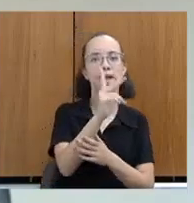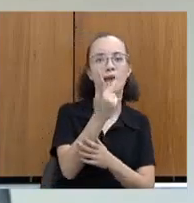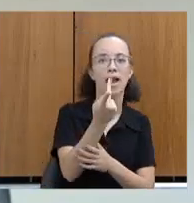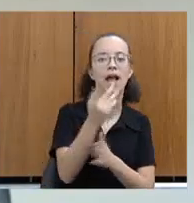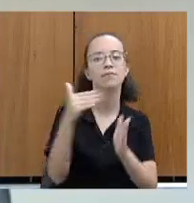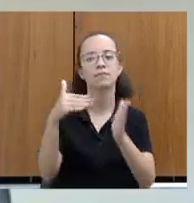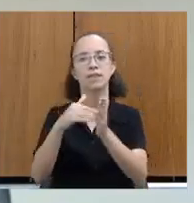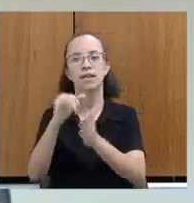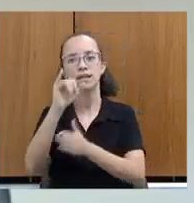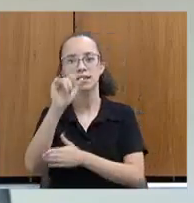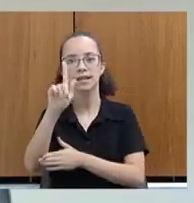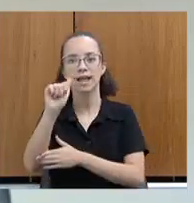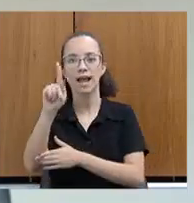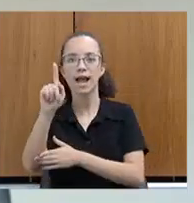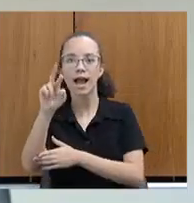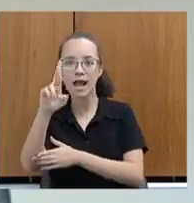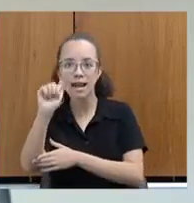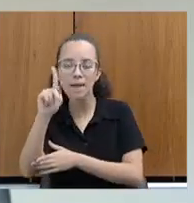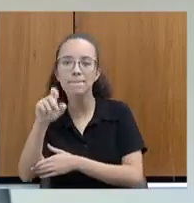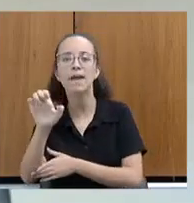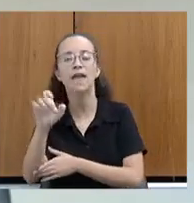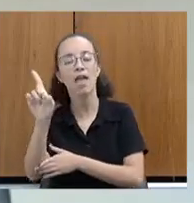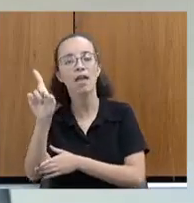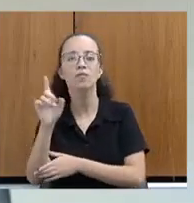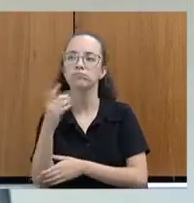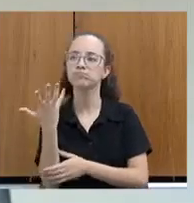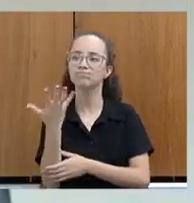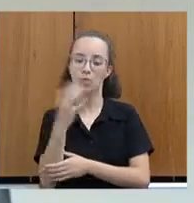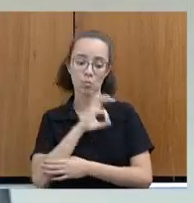Igarapé, o deslocamento foi realizado sem escolta.